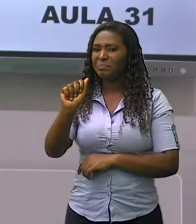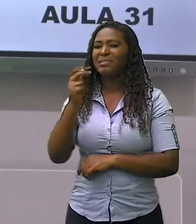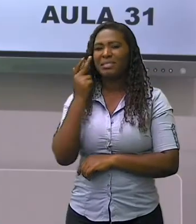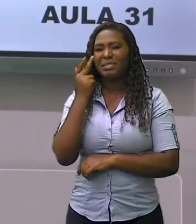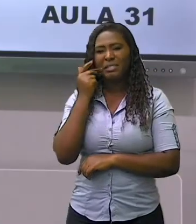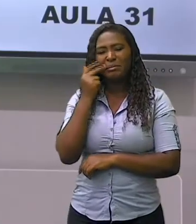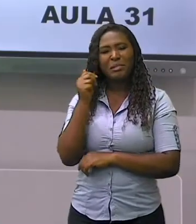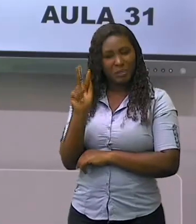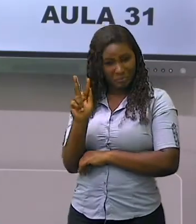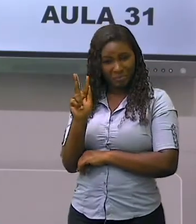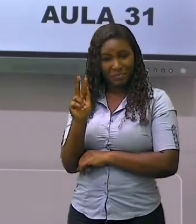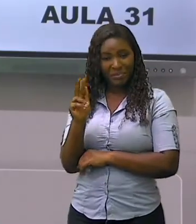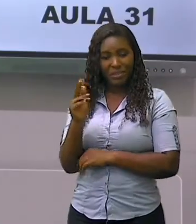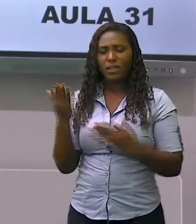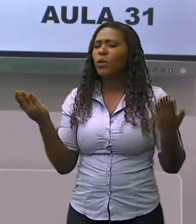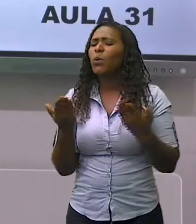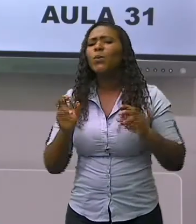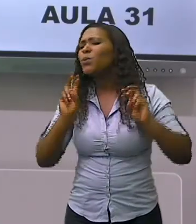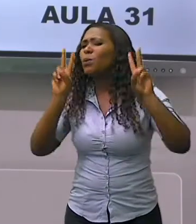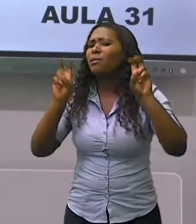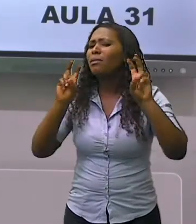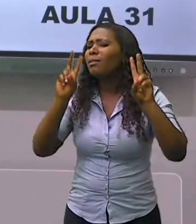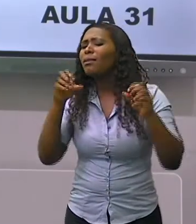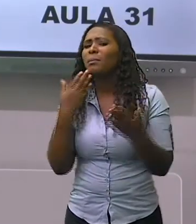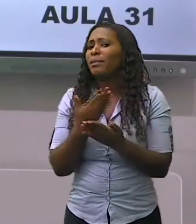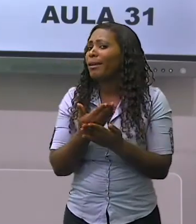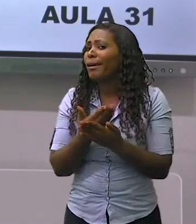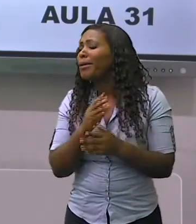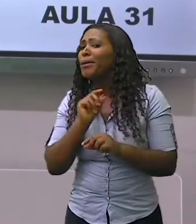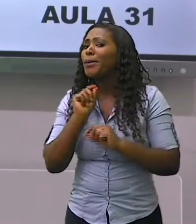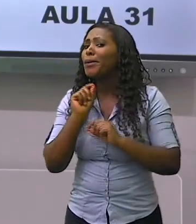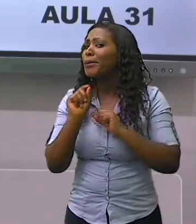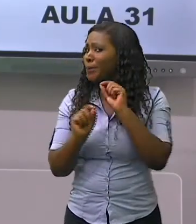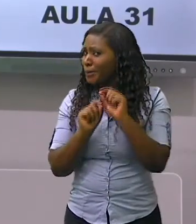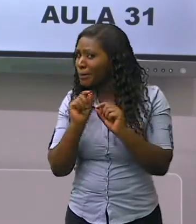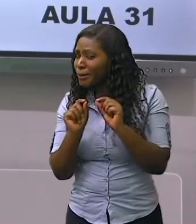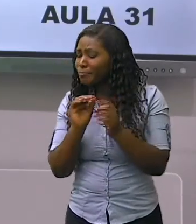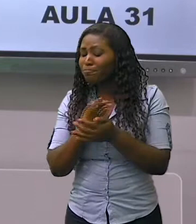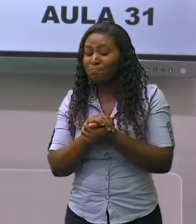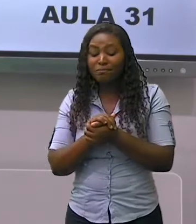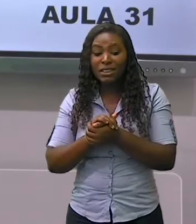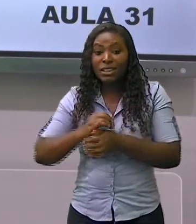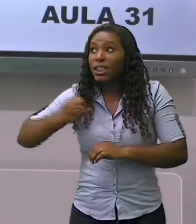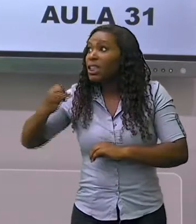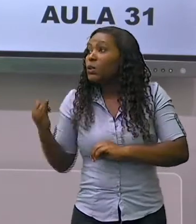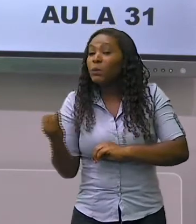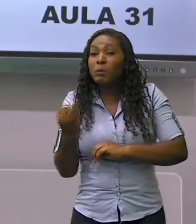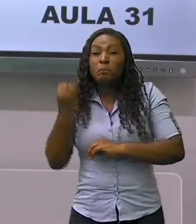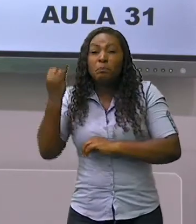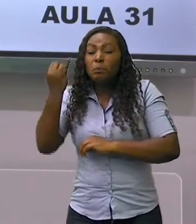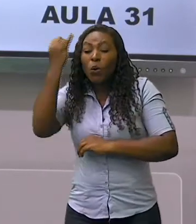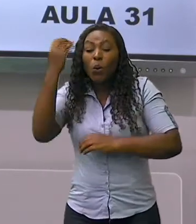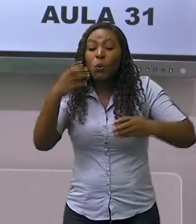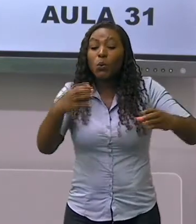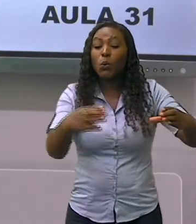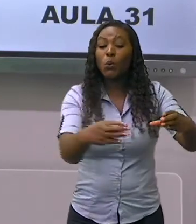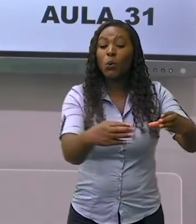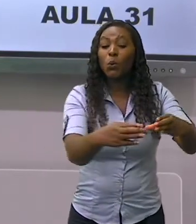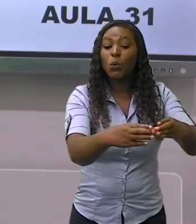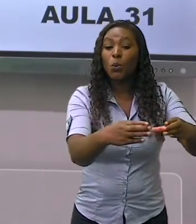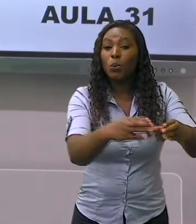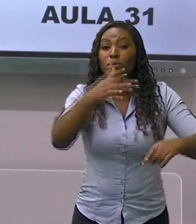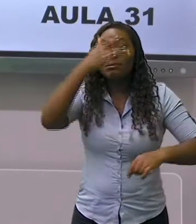O tema da nossa aula de hoje corresponde a um importante grupo tradicional de